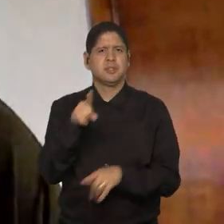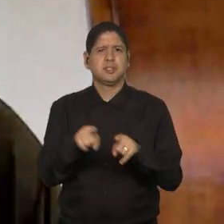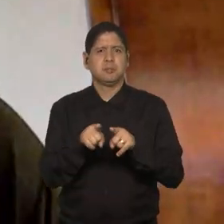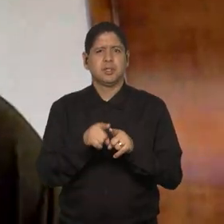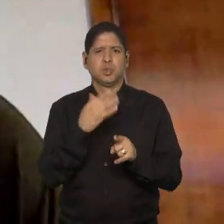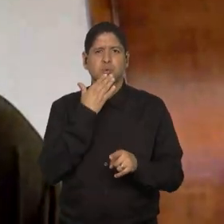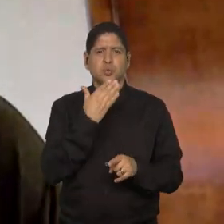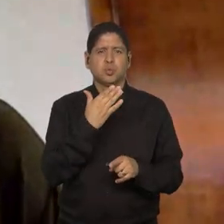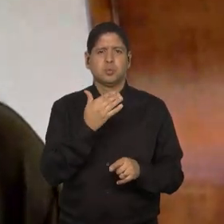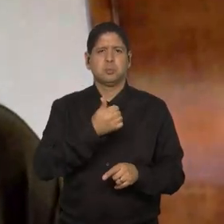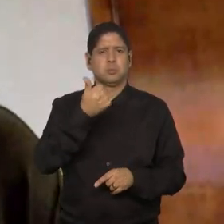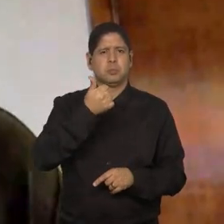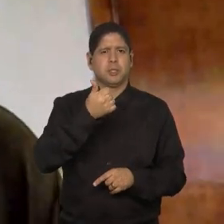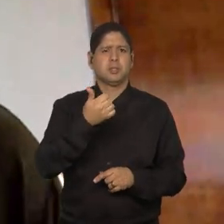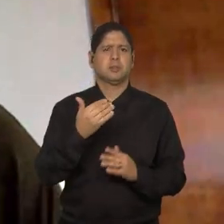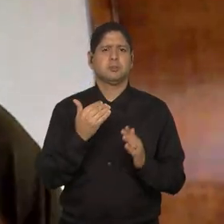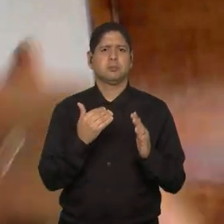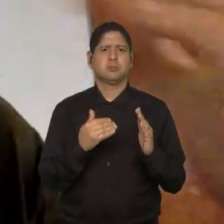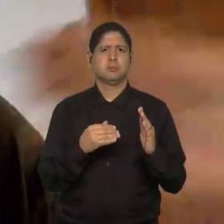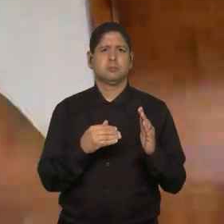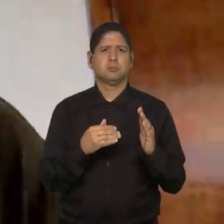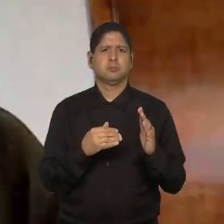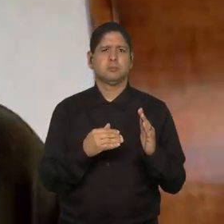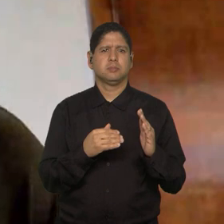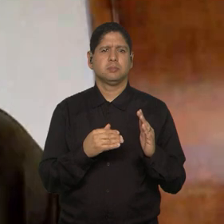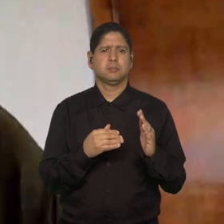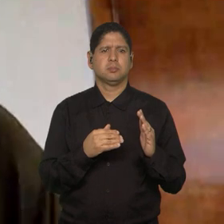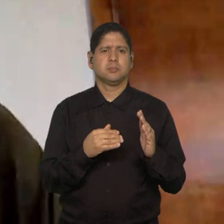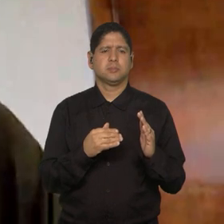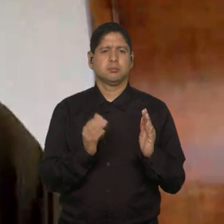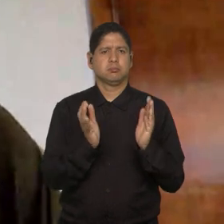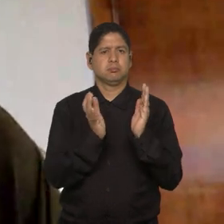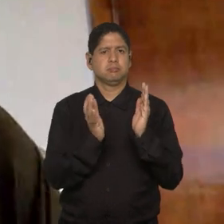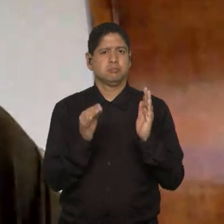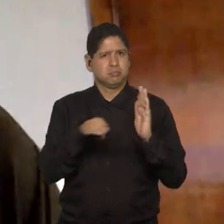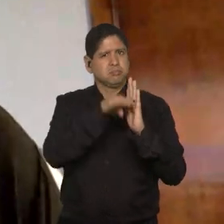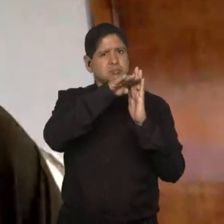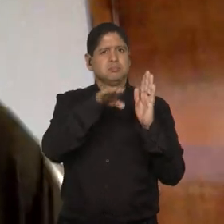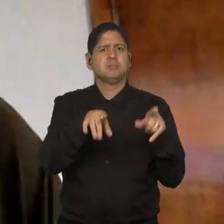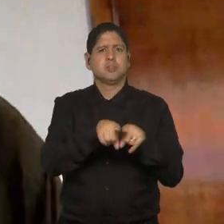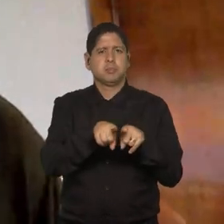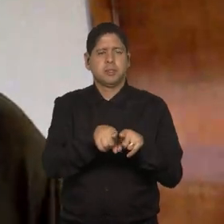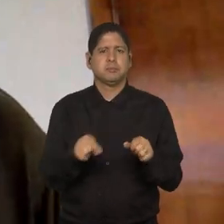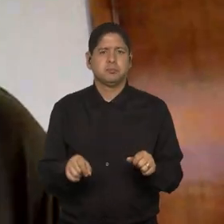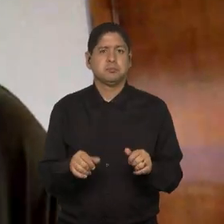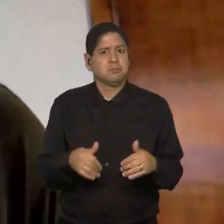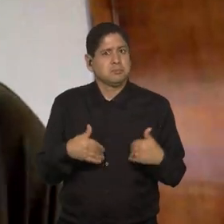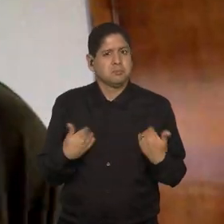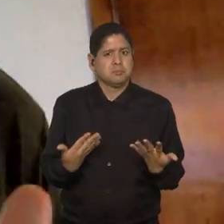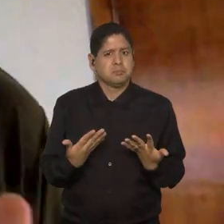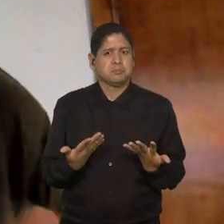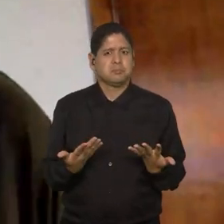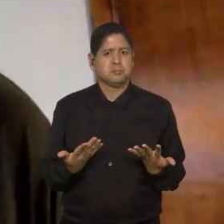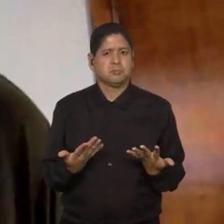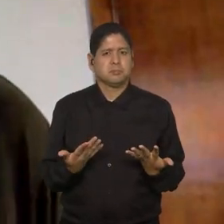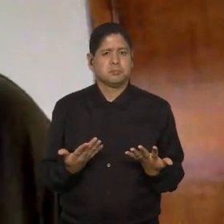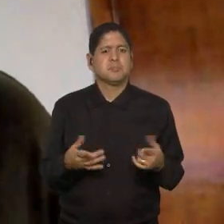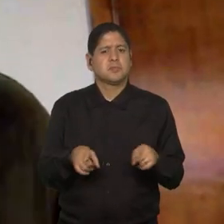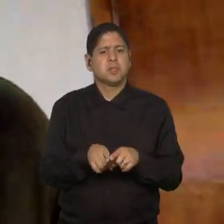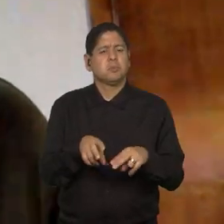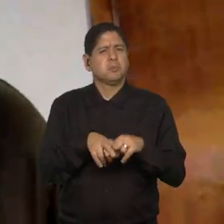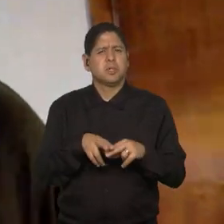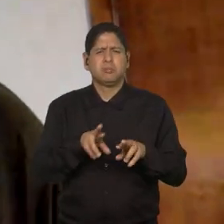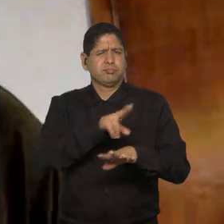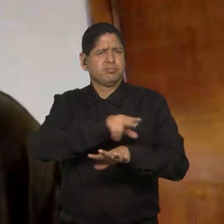a primeira categoria. E, enfim, e daí vão